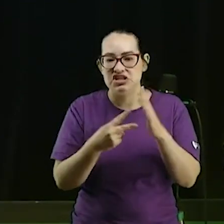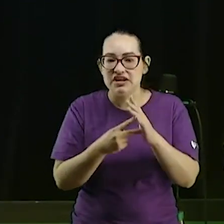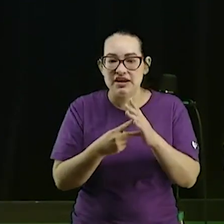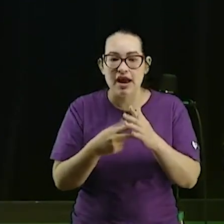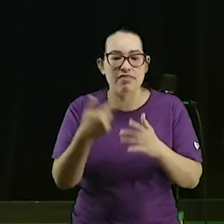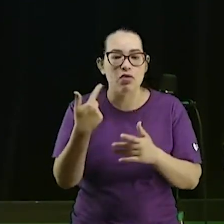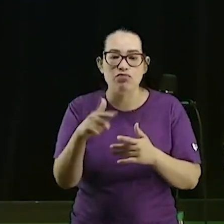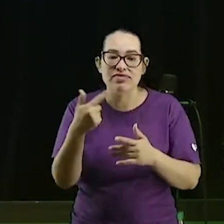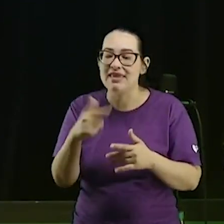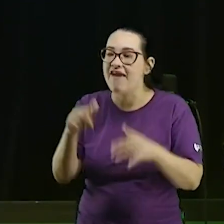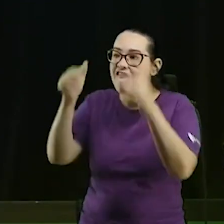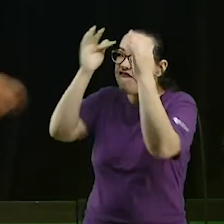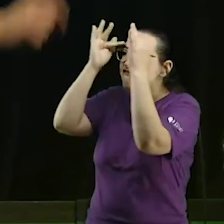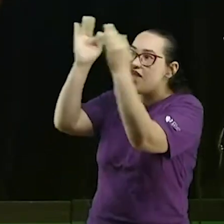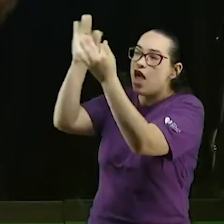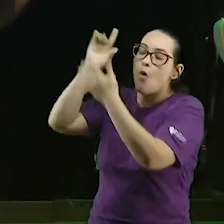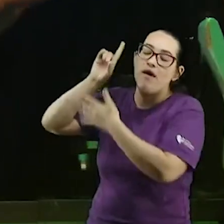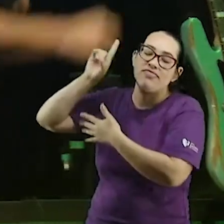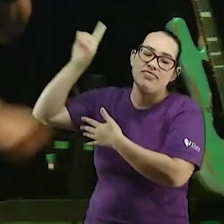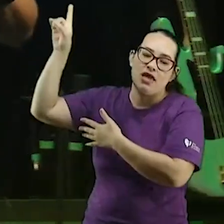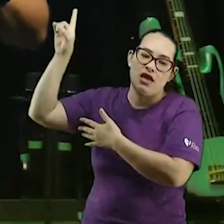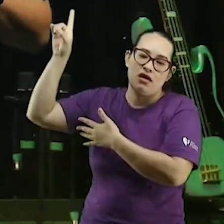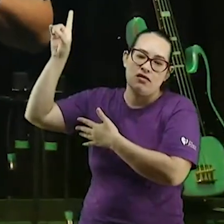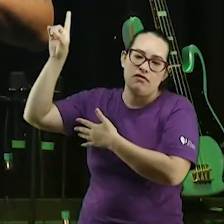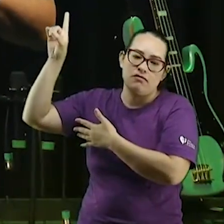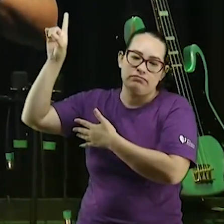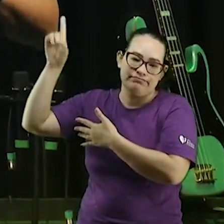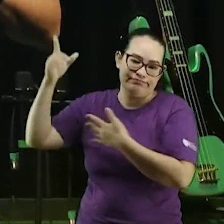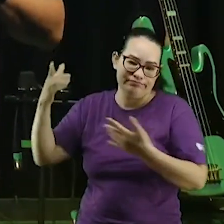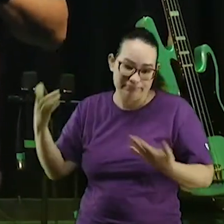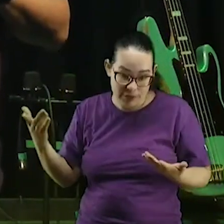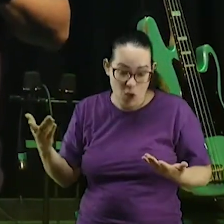infidelidade sirva a Deus mas financie as trevas